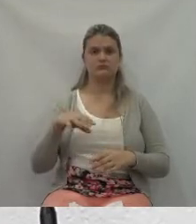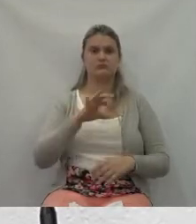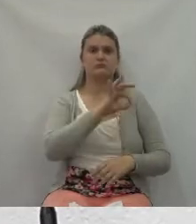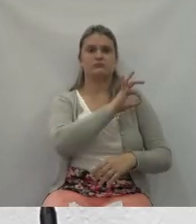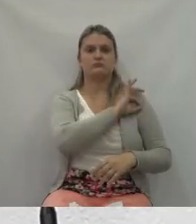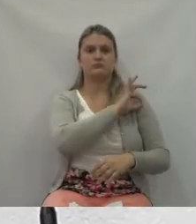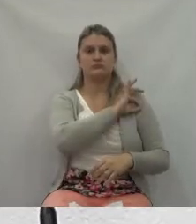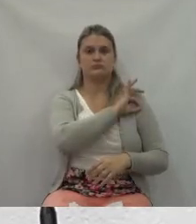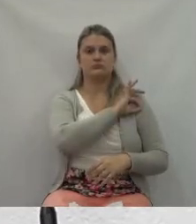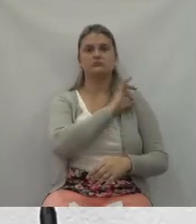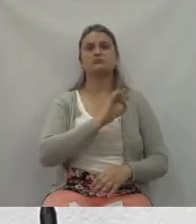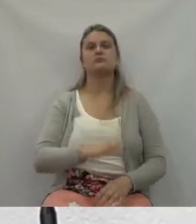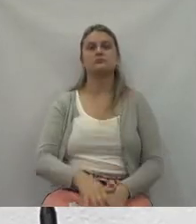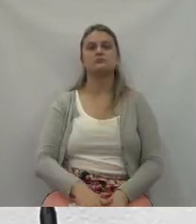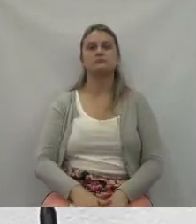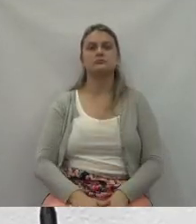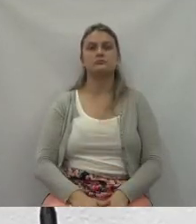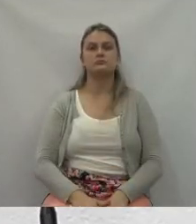que por um período